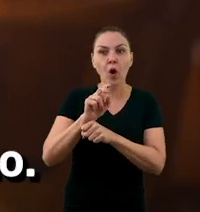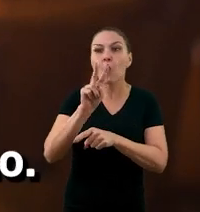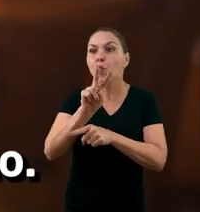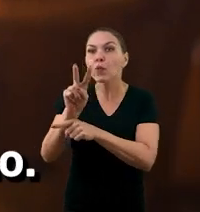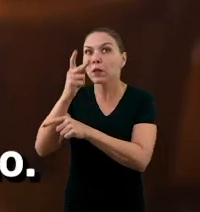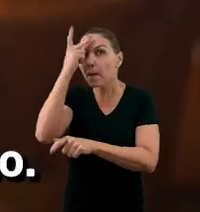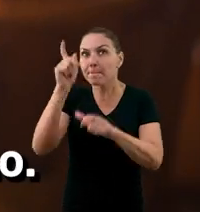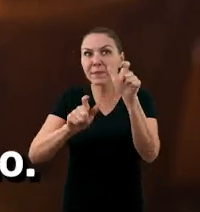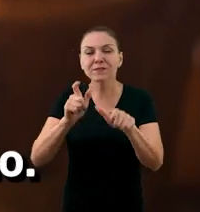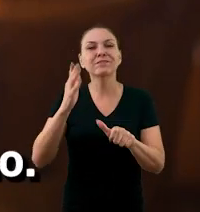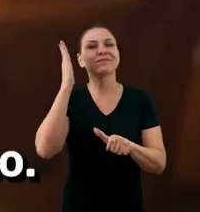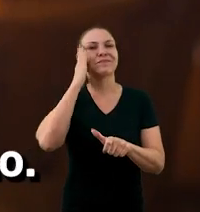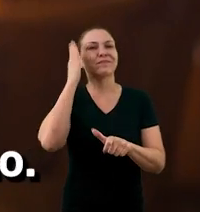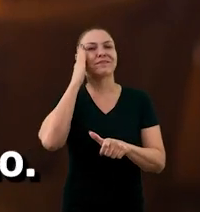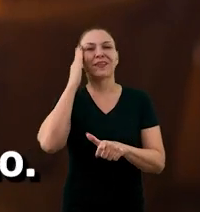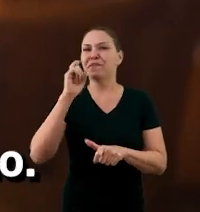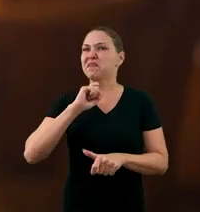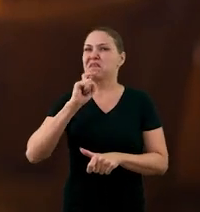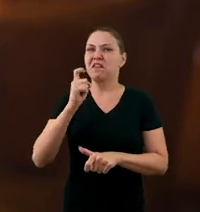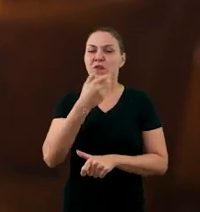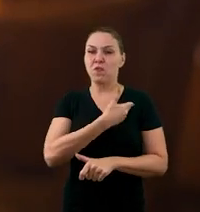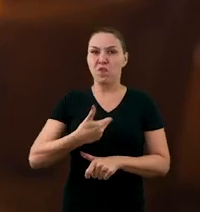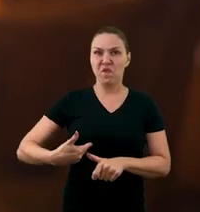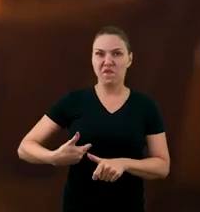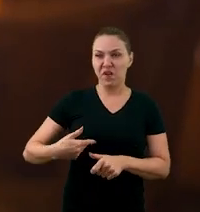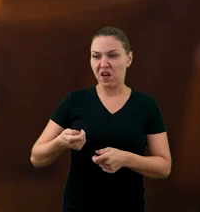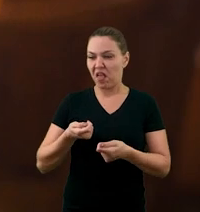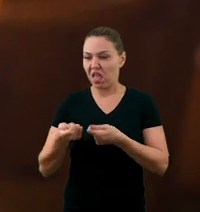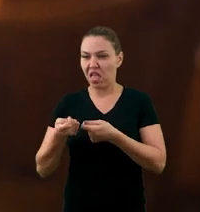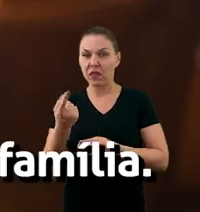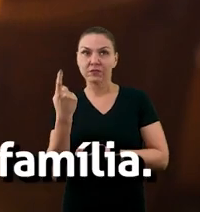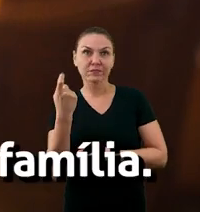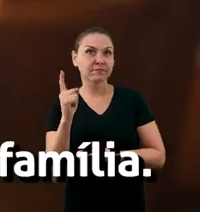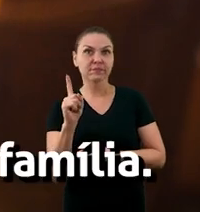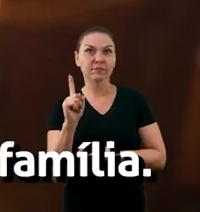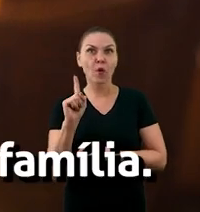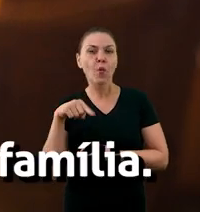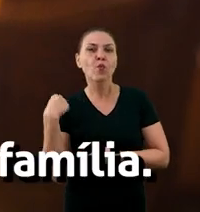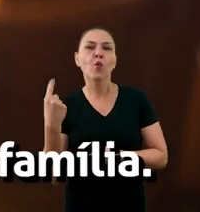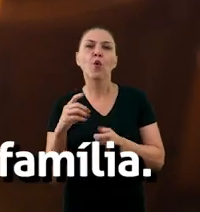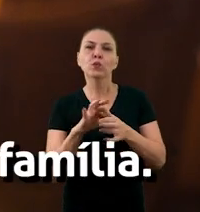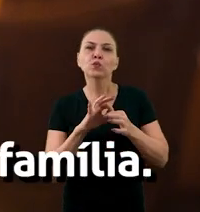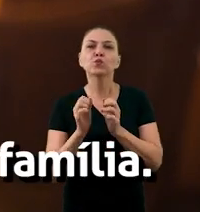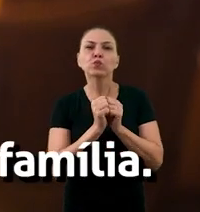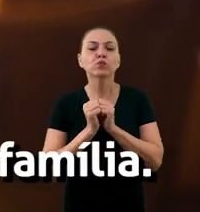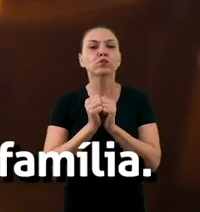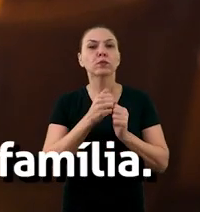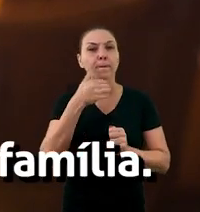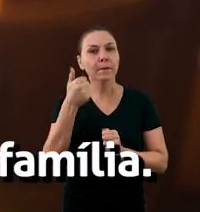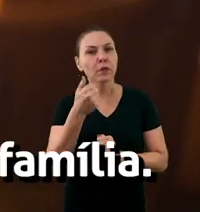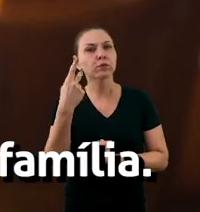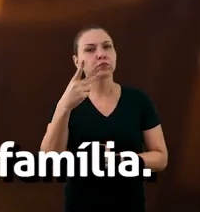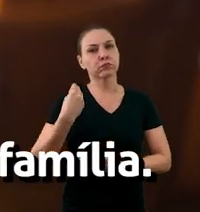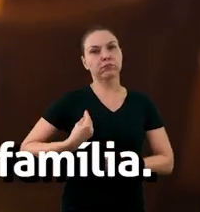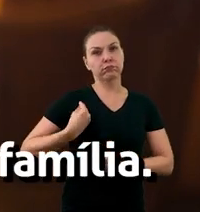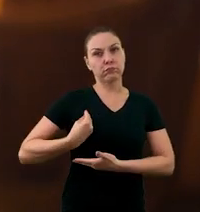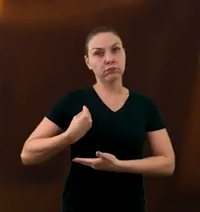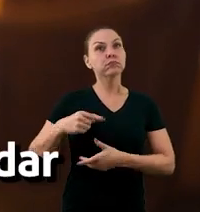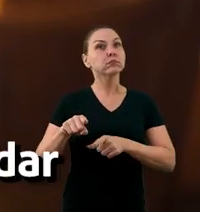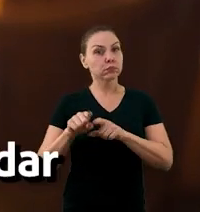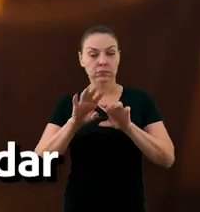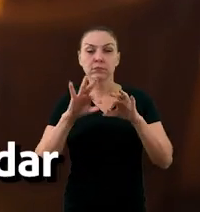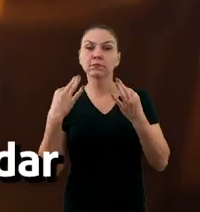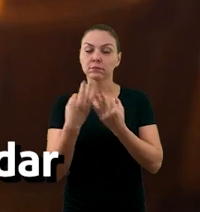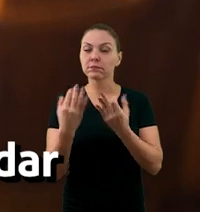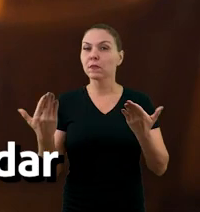A gente sabe que ninguém governa sozinho. Precisamos estar juntos, trabalhando para melhorar a sua vida e a da sua família.